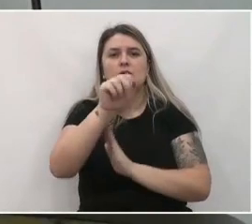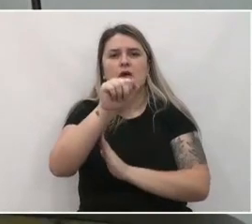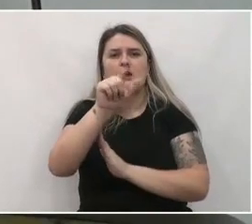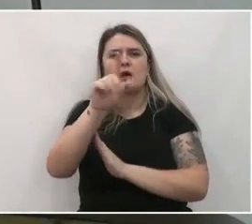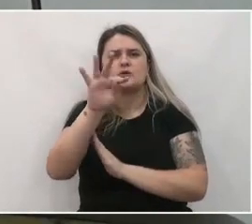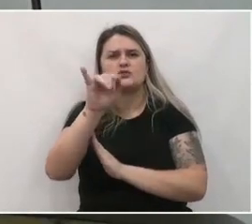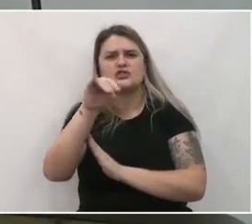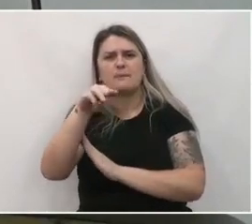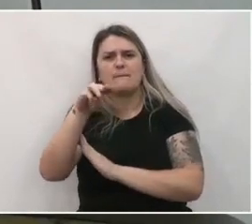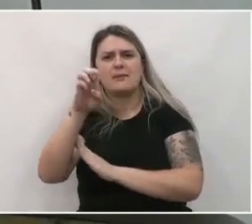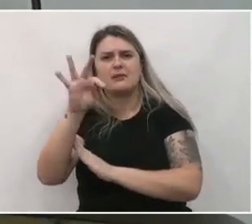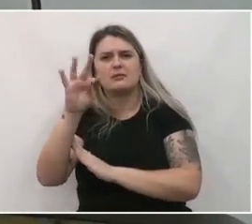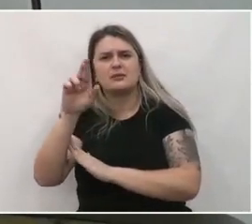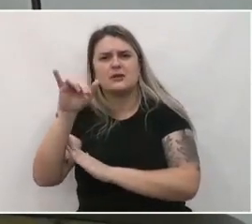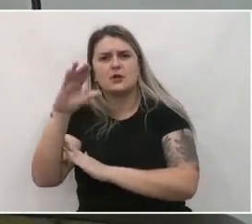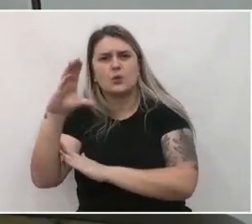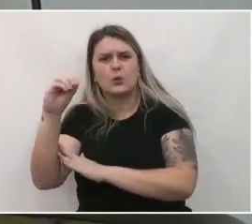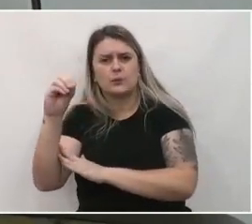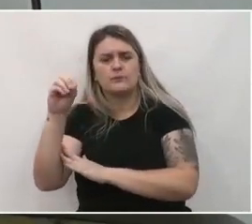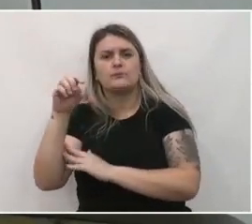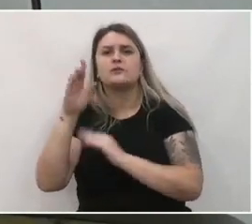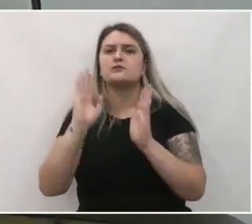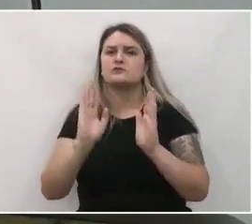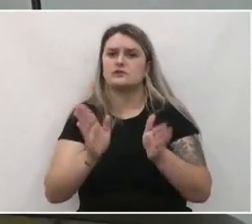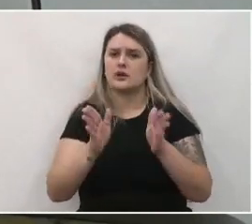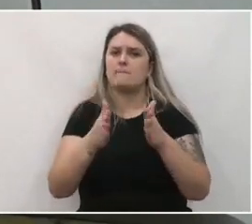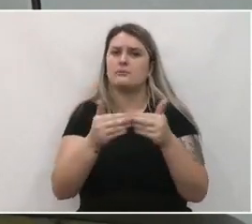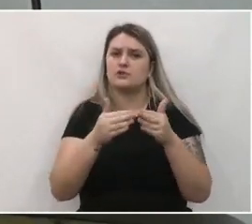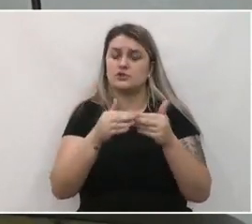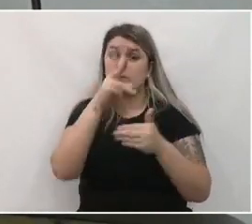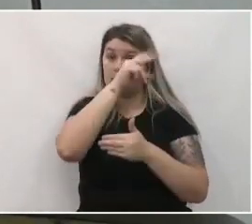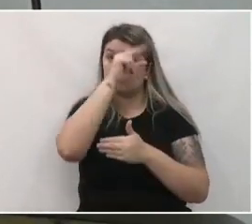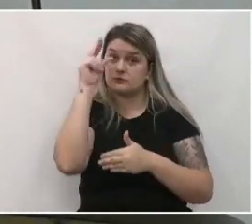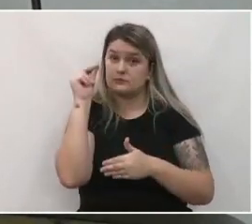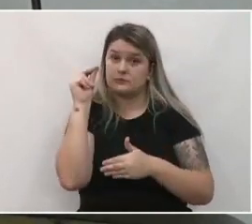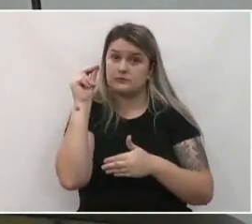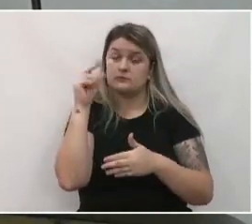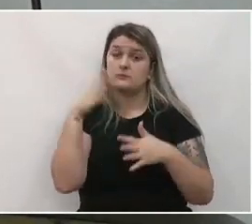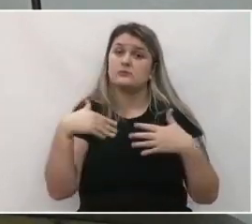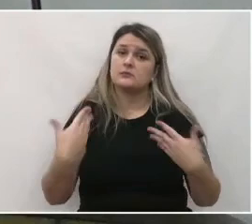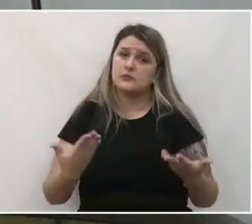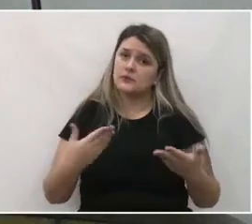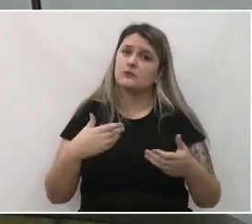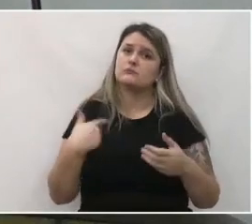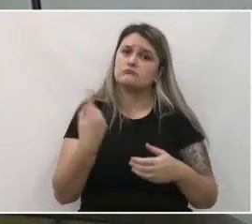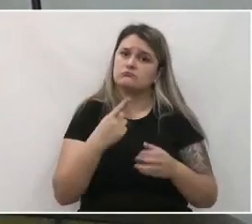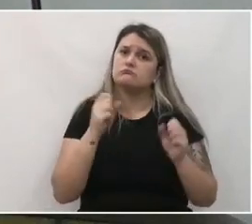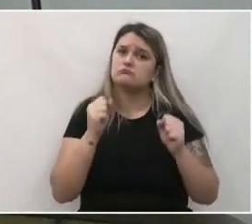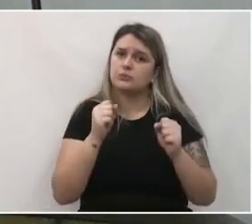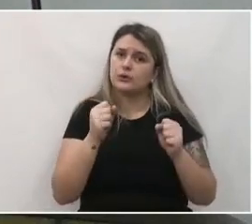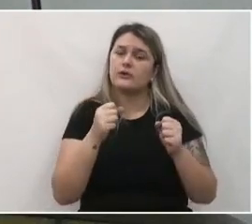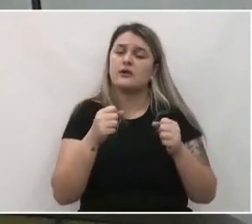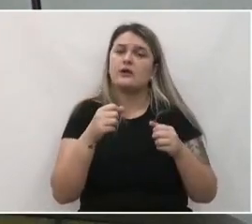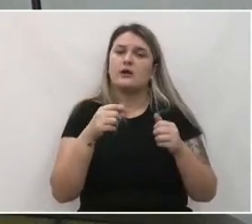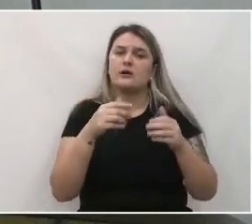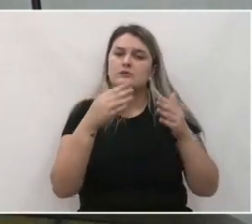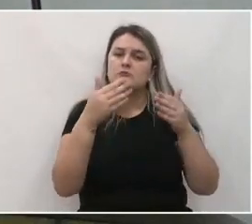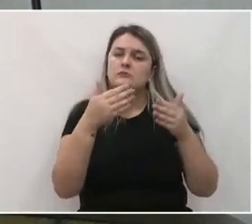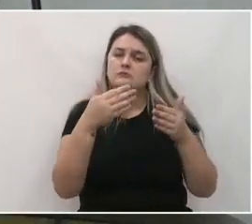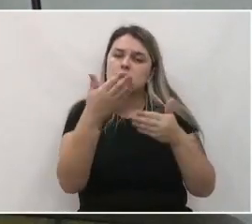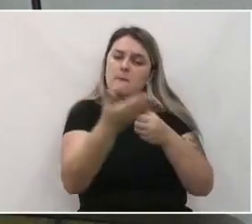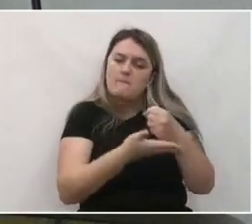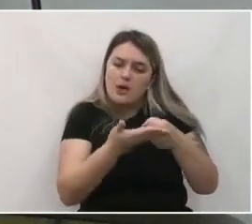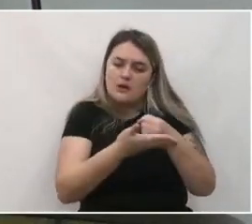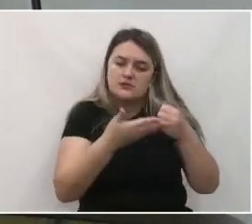isso já está sendo solicitado pela prefeitura. Então a gente vai poder embasar isso no plano diretor.